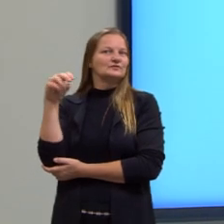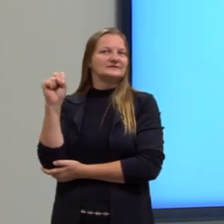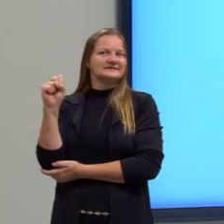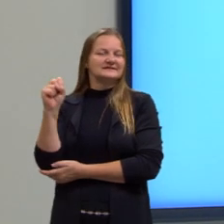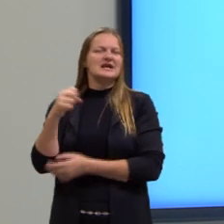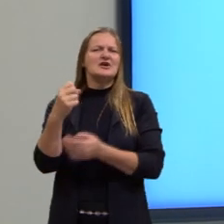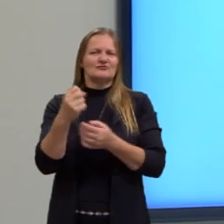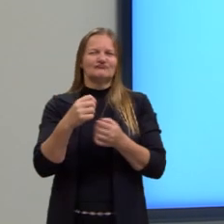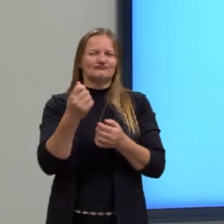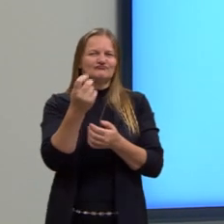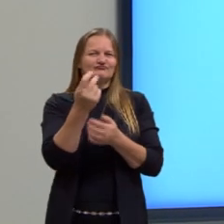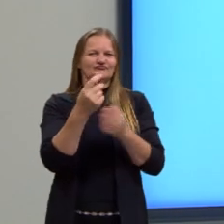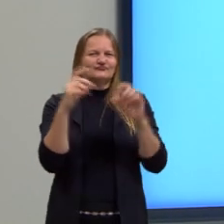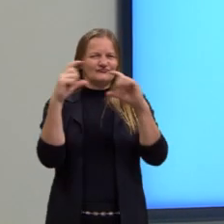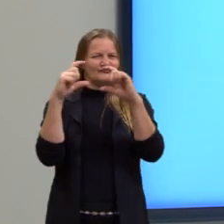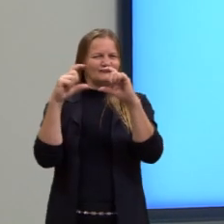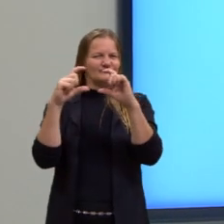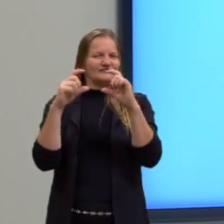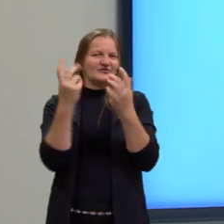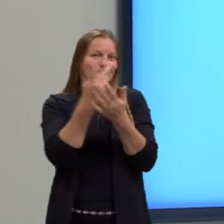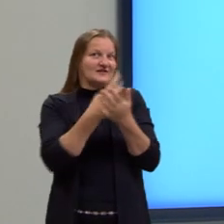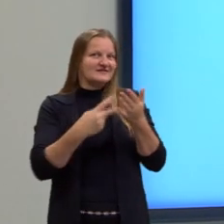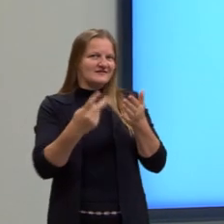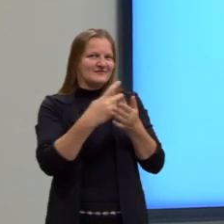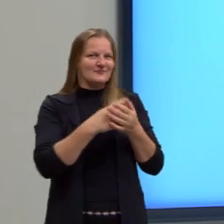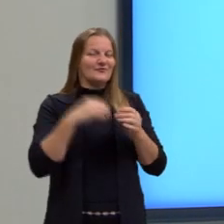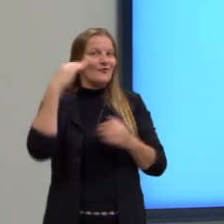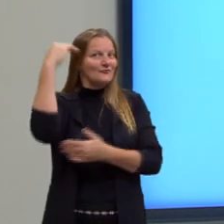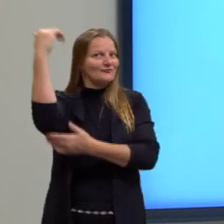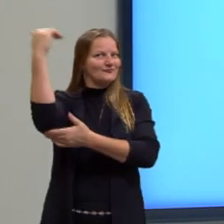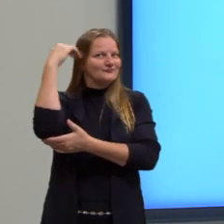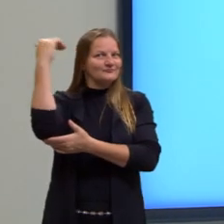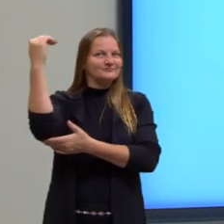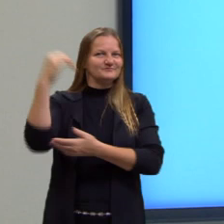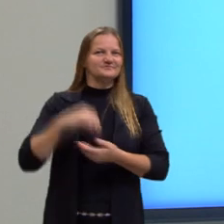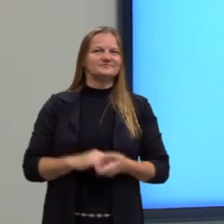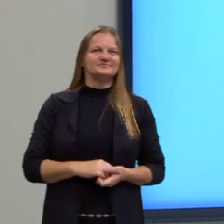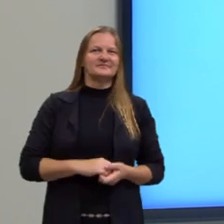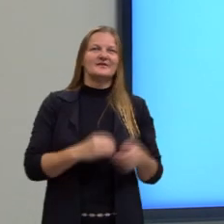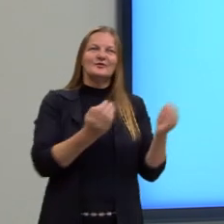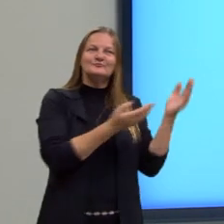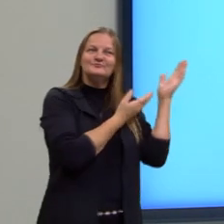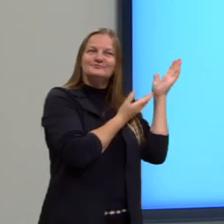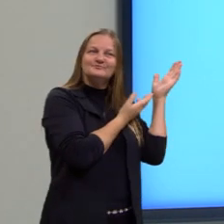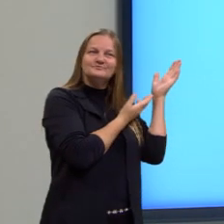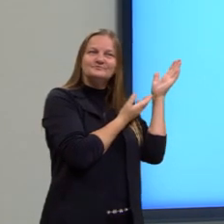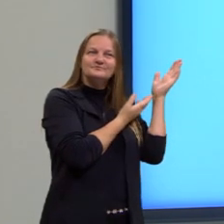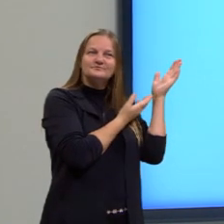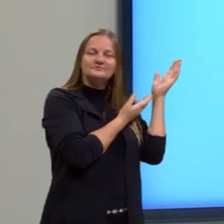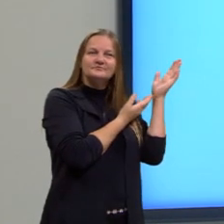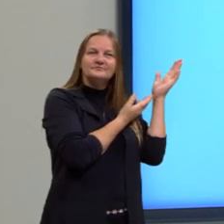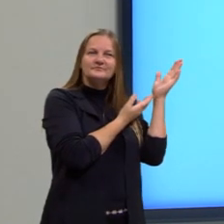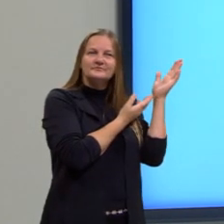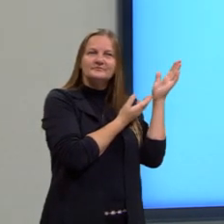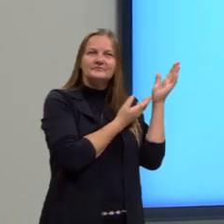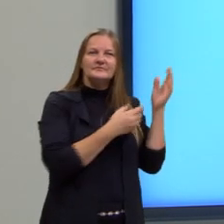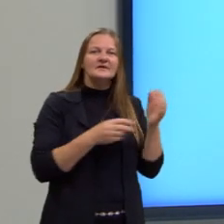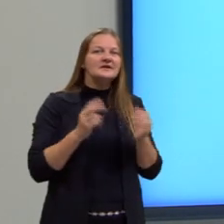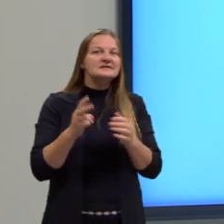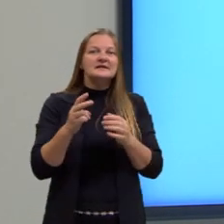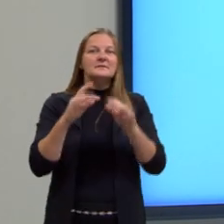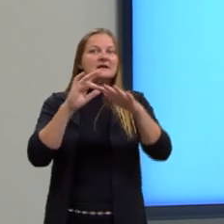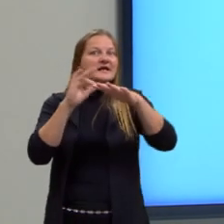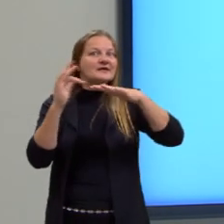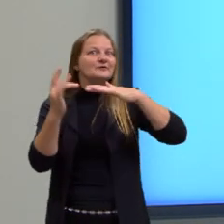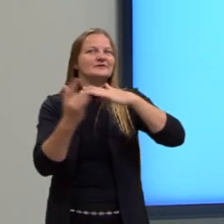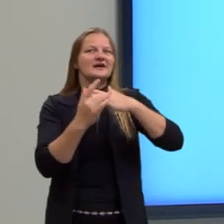desenho de grande sucesso. E que aparece também sempre nas redes sociais,